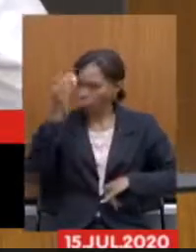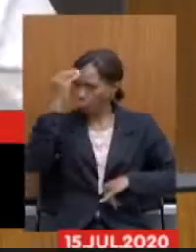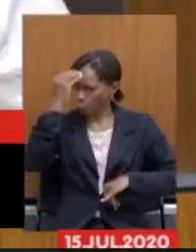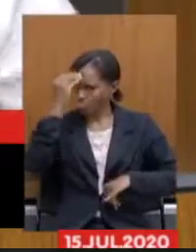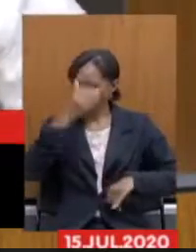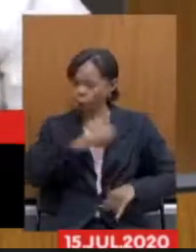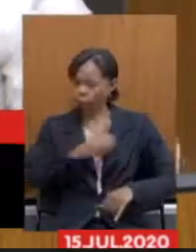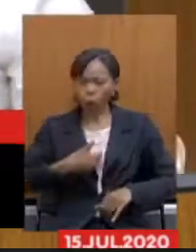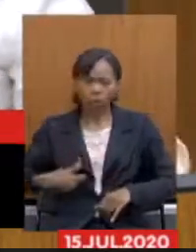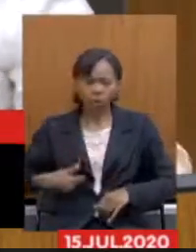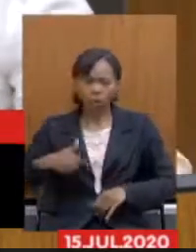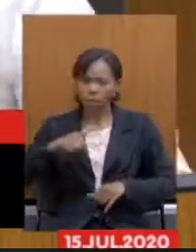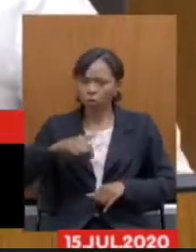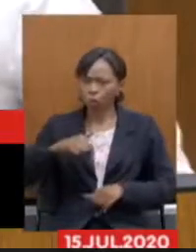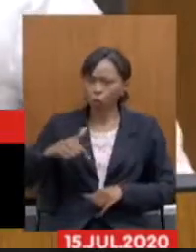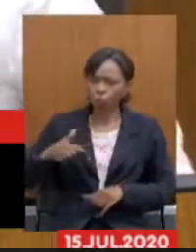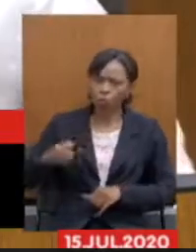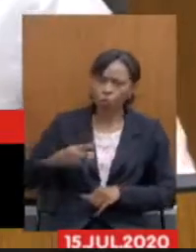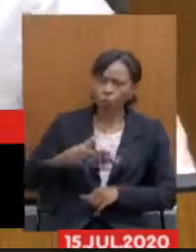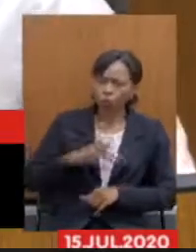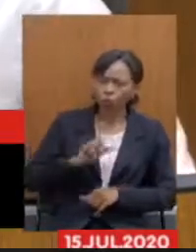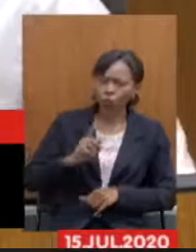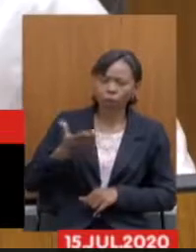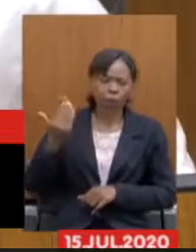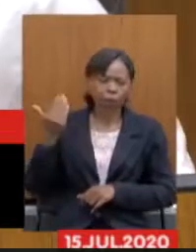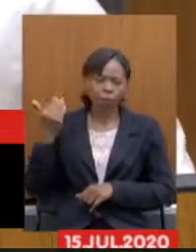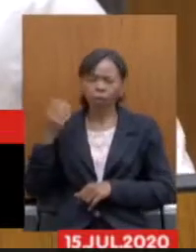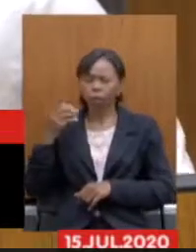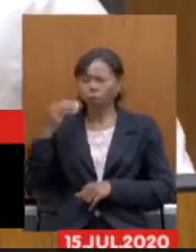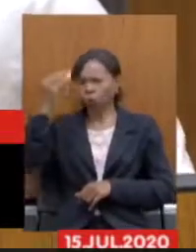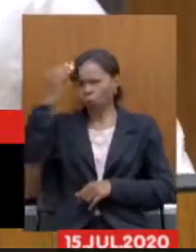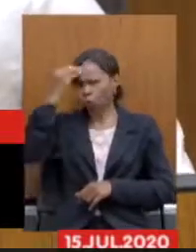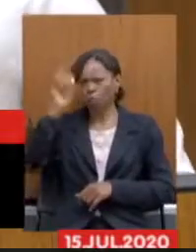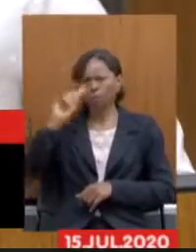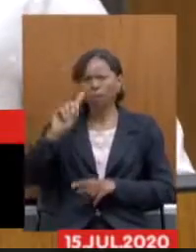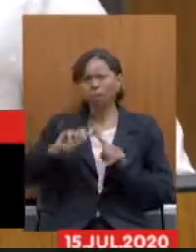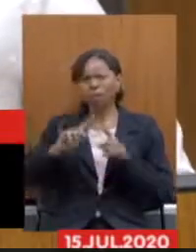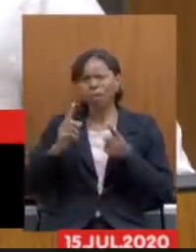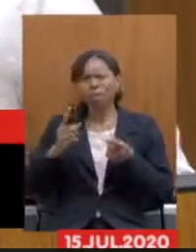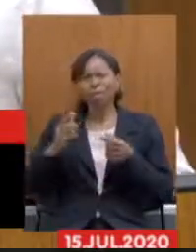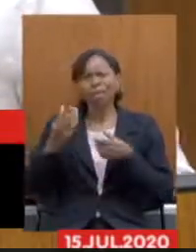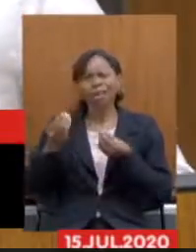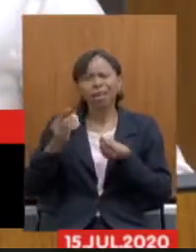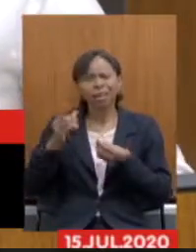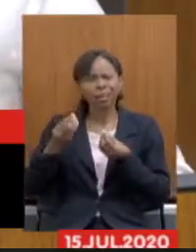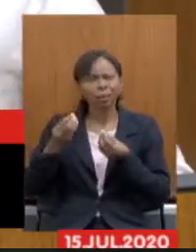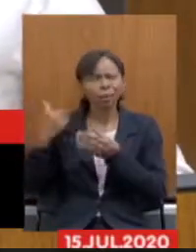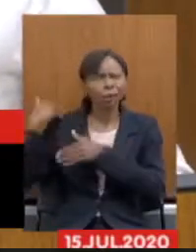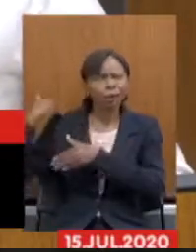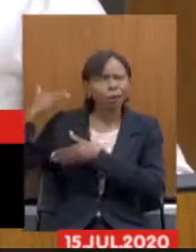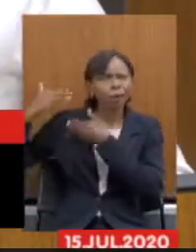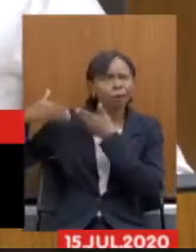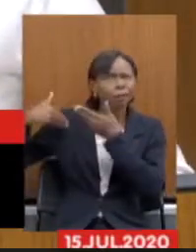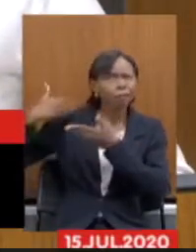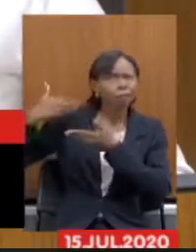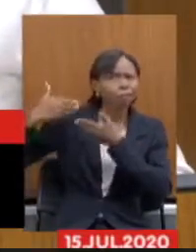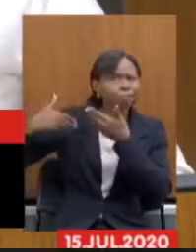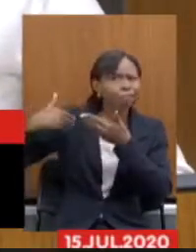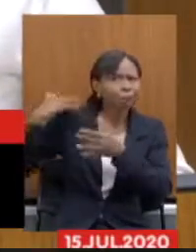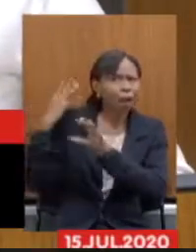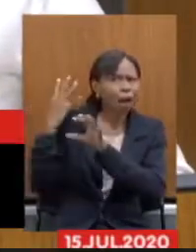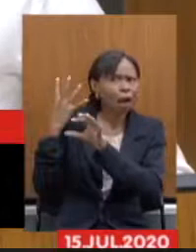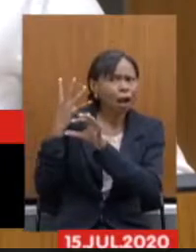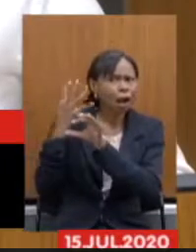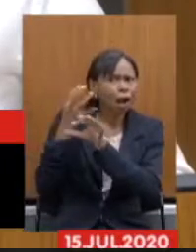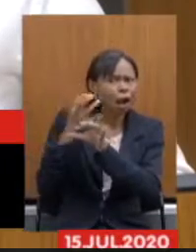nem do governo passado não é isso é toda uma trajetória tudo como foi feito tudo como aconteceu então eu acho que a gente tem